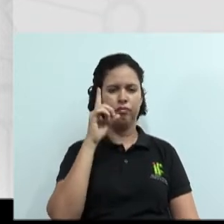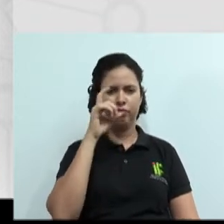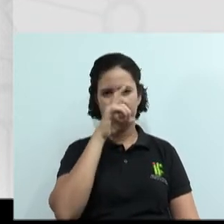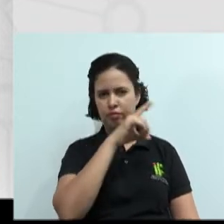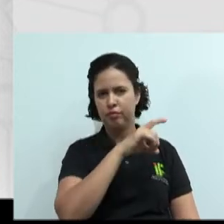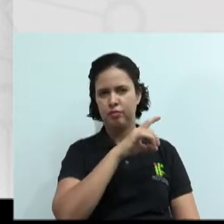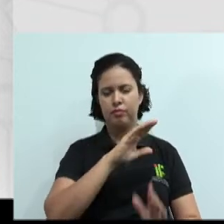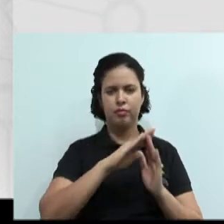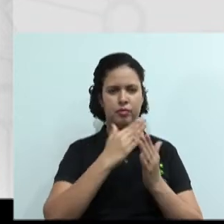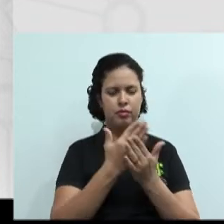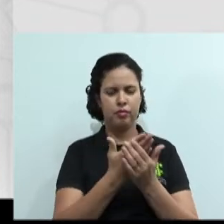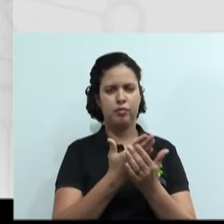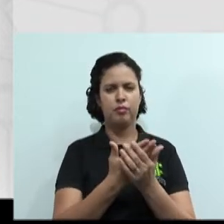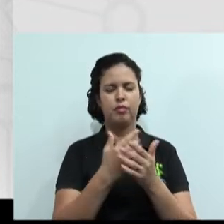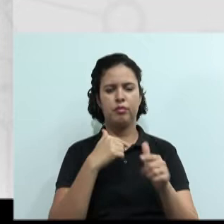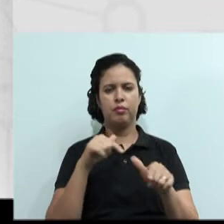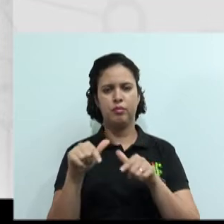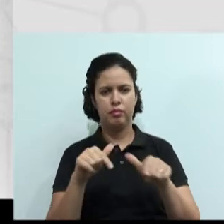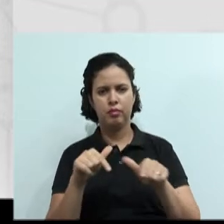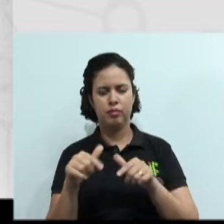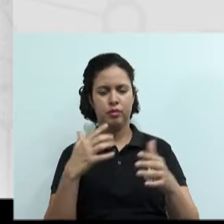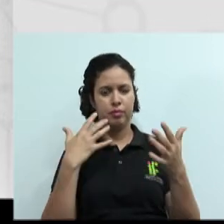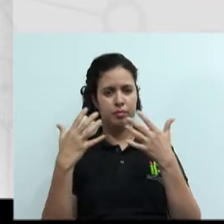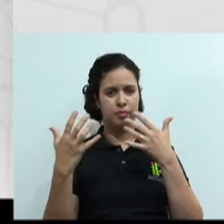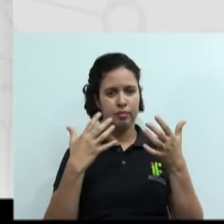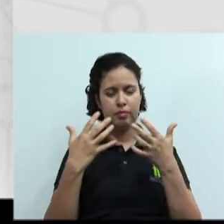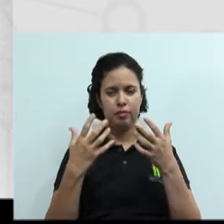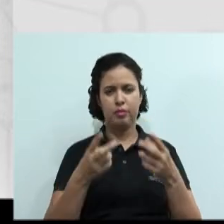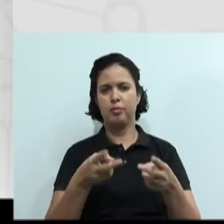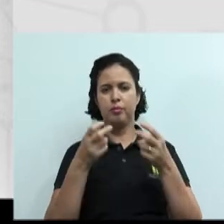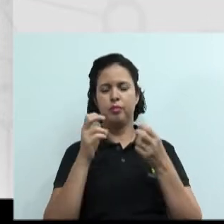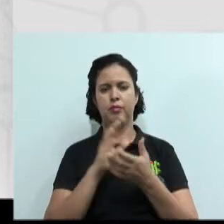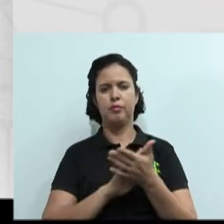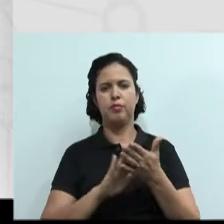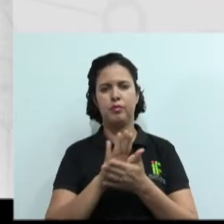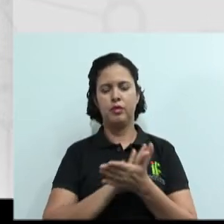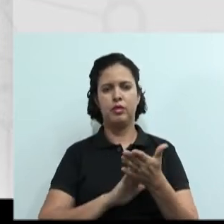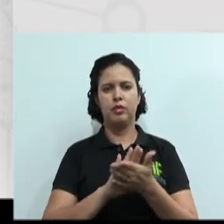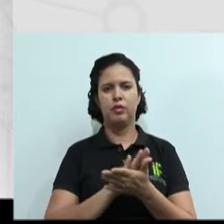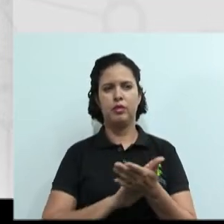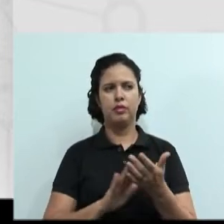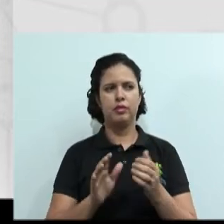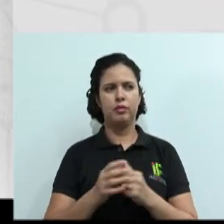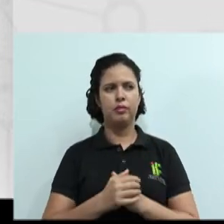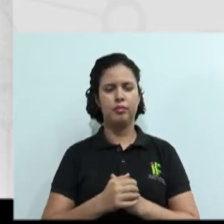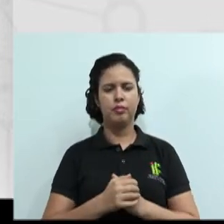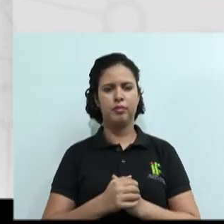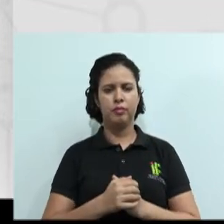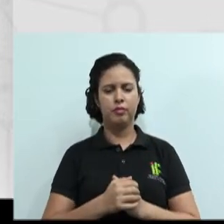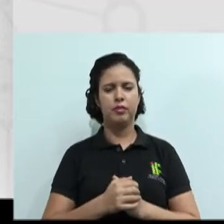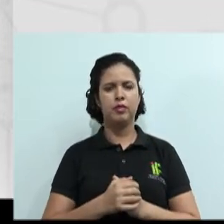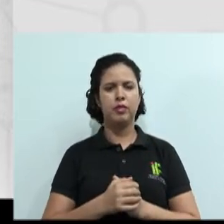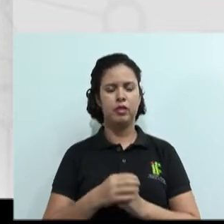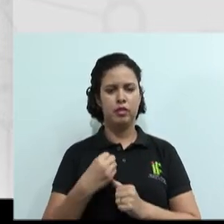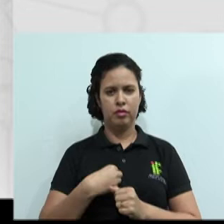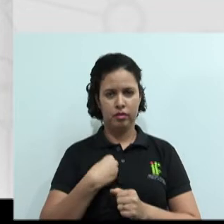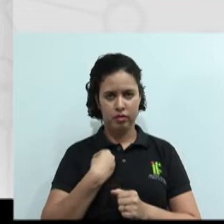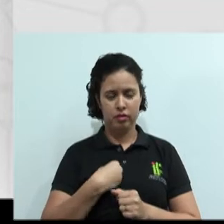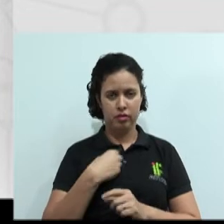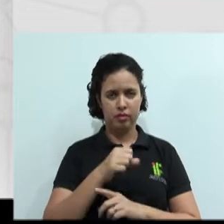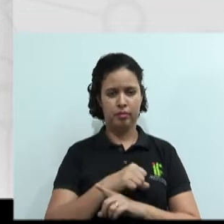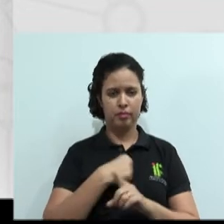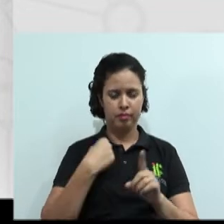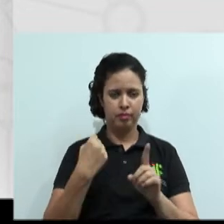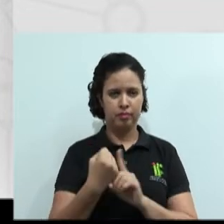tarefa. Então às vezes passa despercebido isso na nossa realidade. Mas ó, ele está na nossa vida social, está no nosso